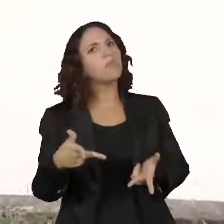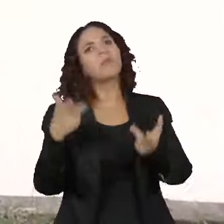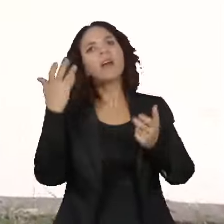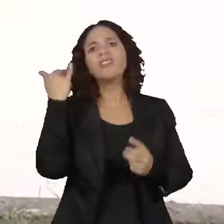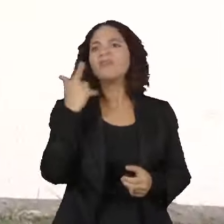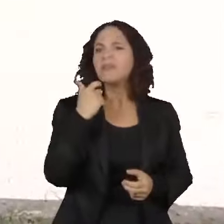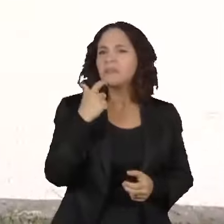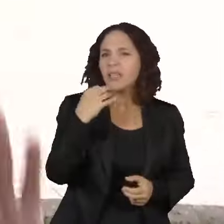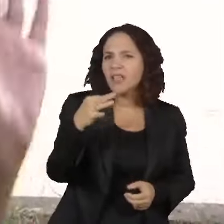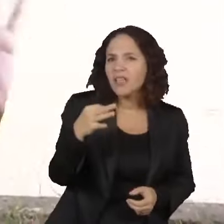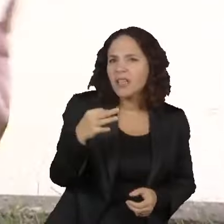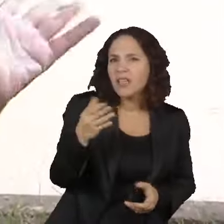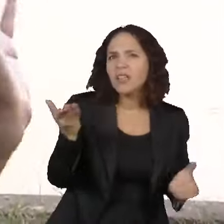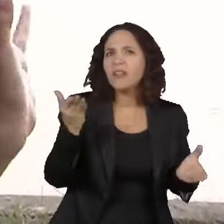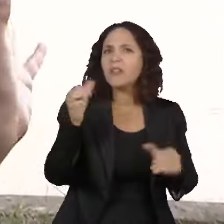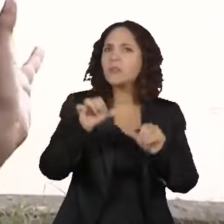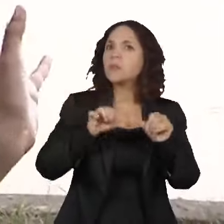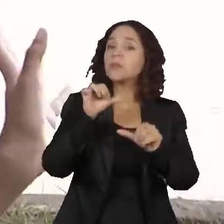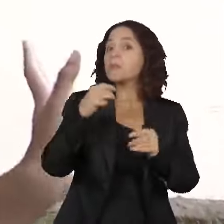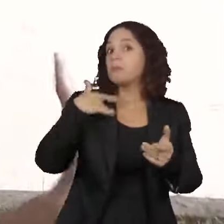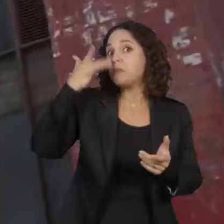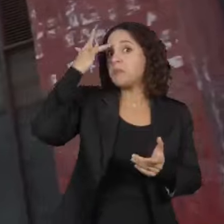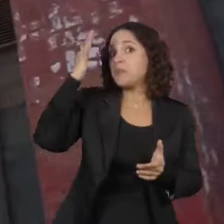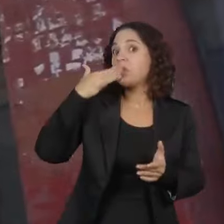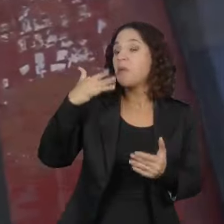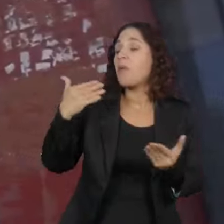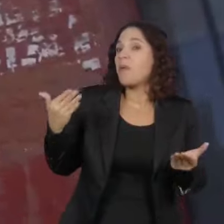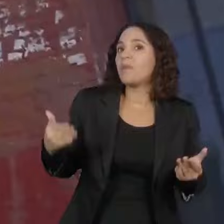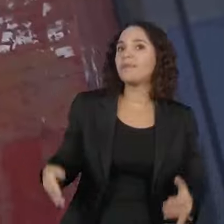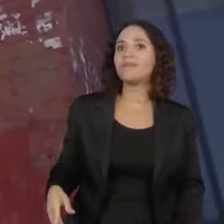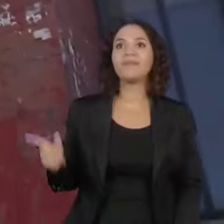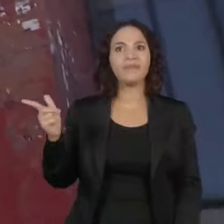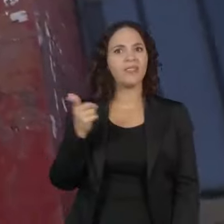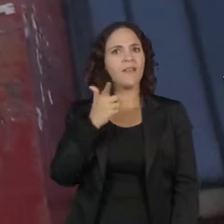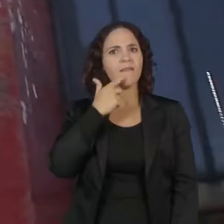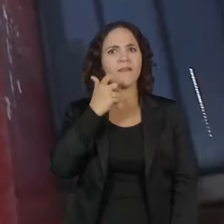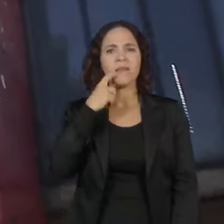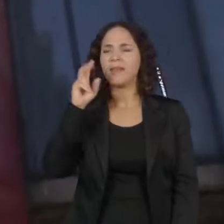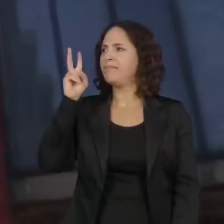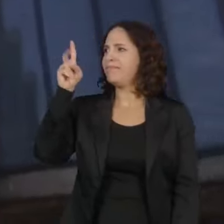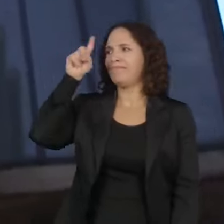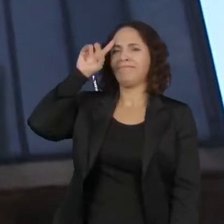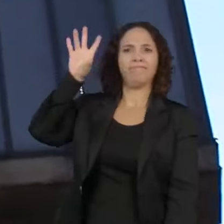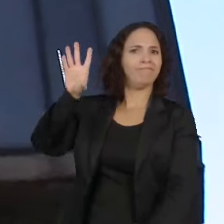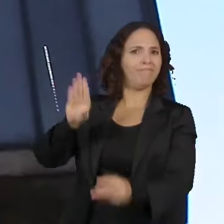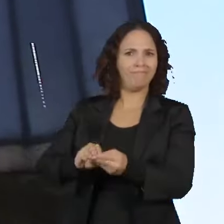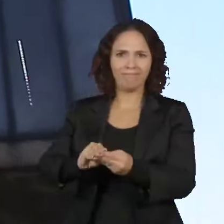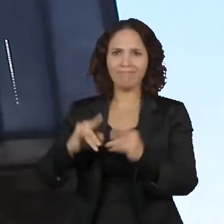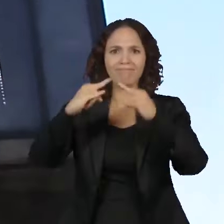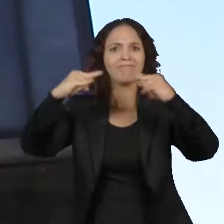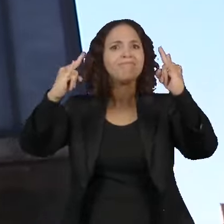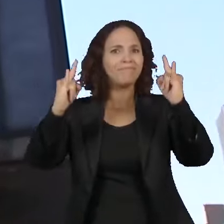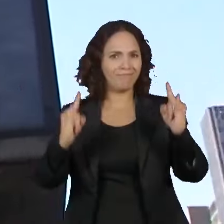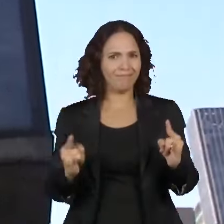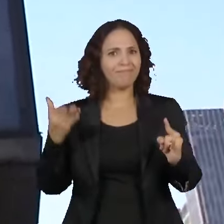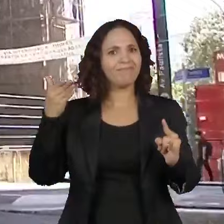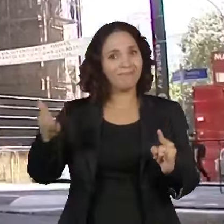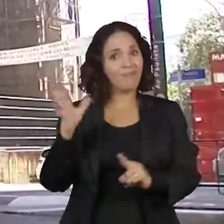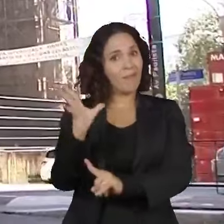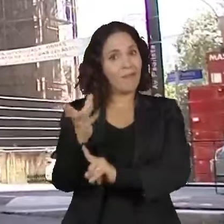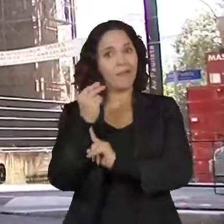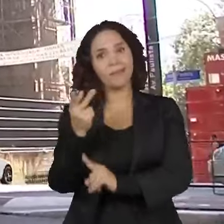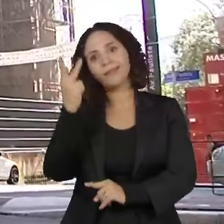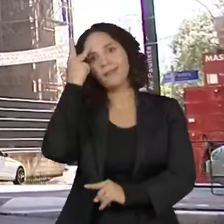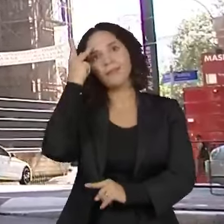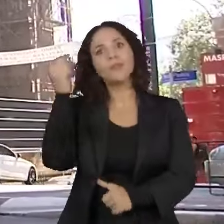vermelha e agora não sei qual a cor que vai ficar. O vermelho inconfundível das colunas do MASP, o Museu de Arte de São Paulo,